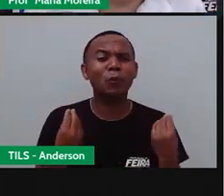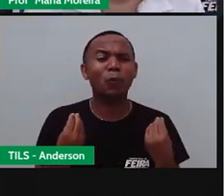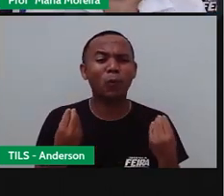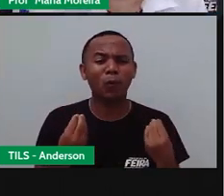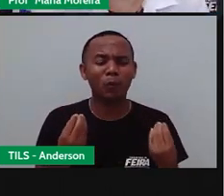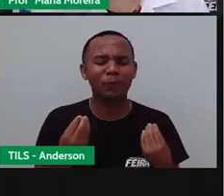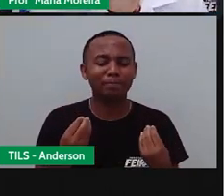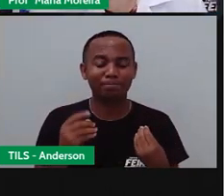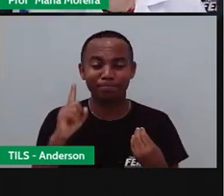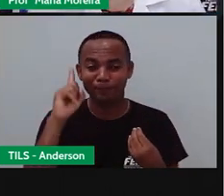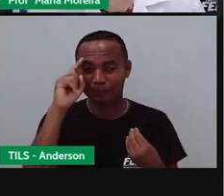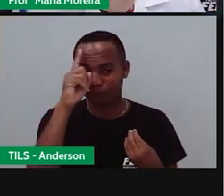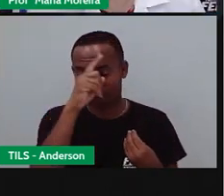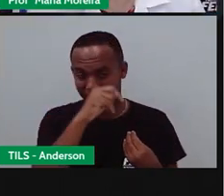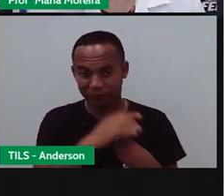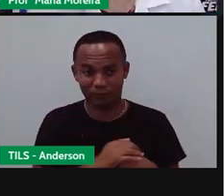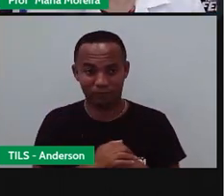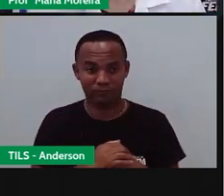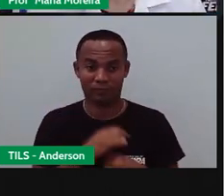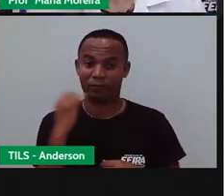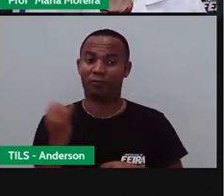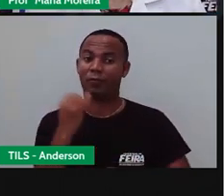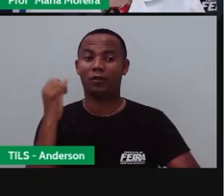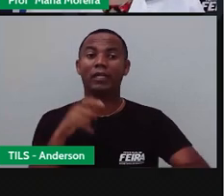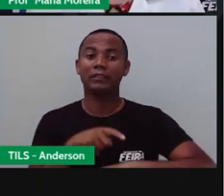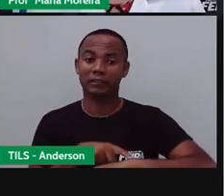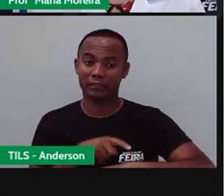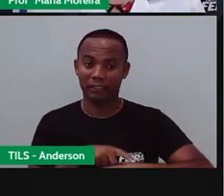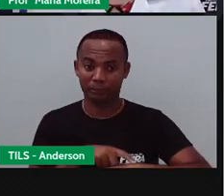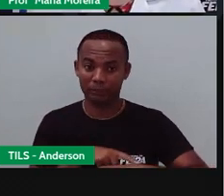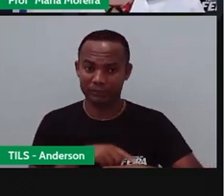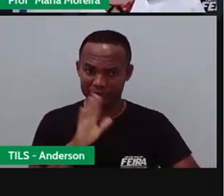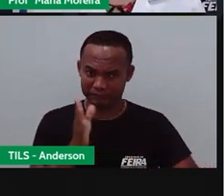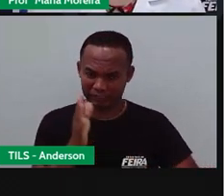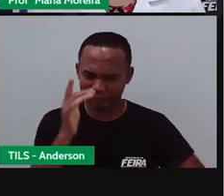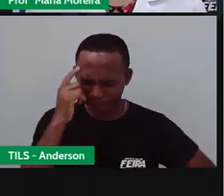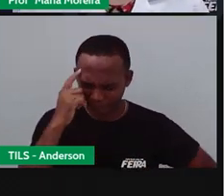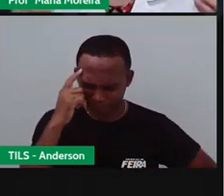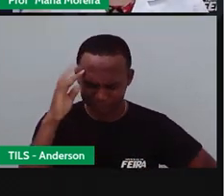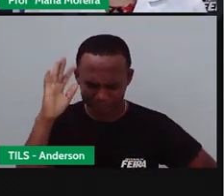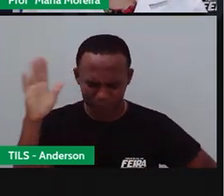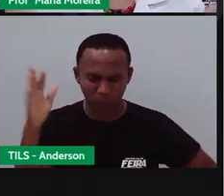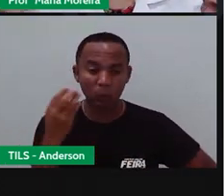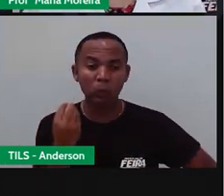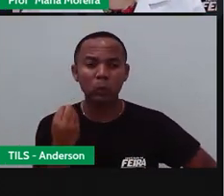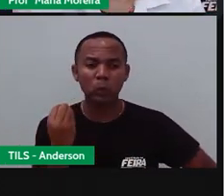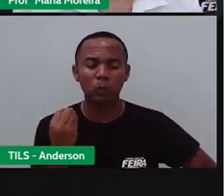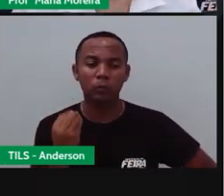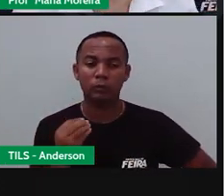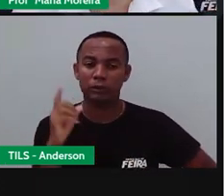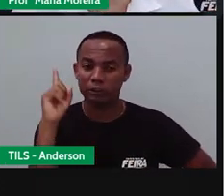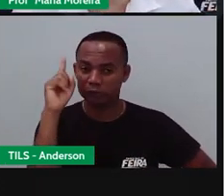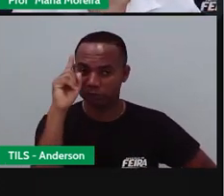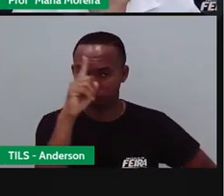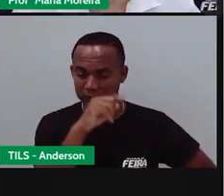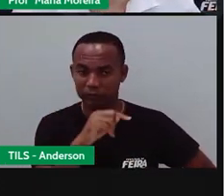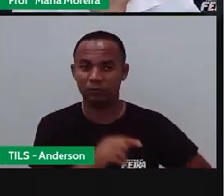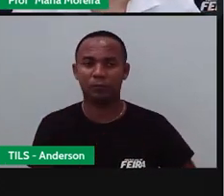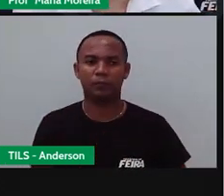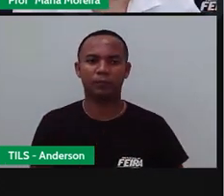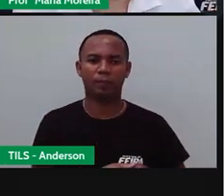caos Que seria A nossa vida Sem o tempo Conseguiram imaginar? Pois é Complexo E confuso Né?